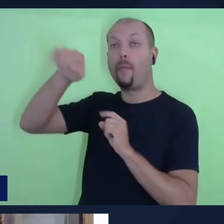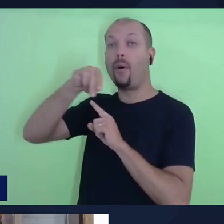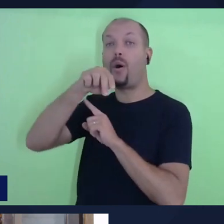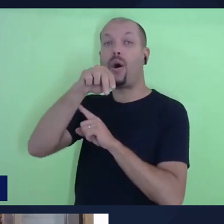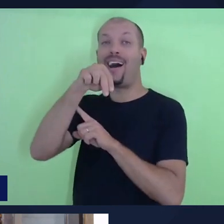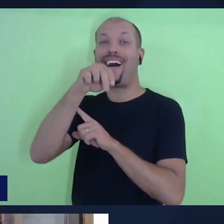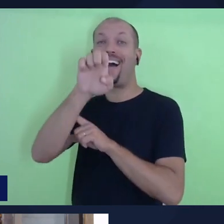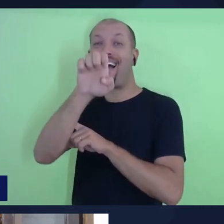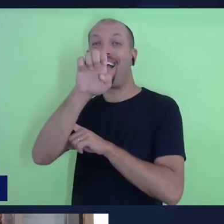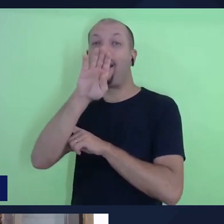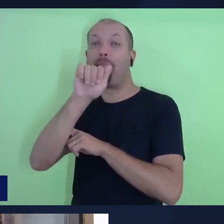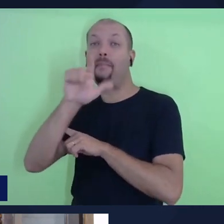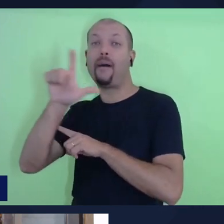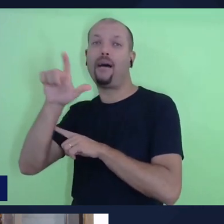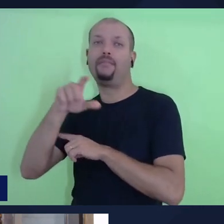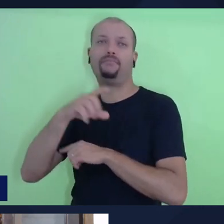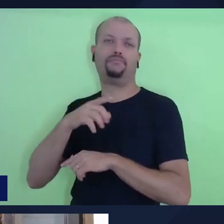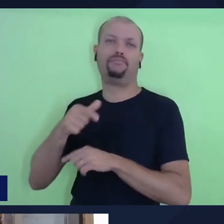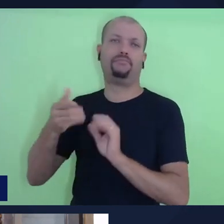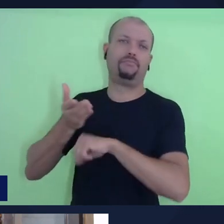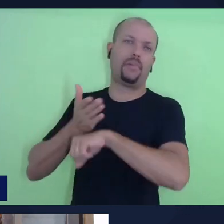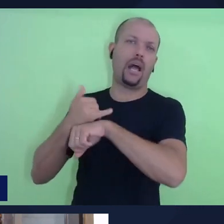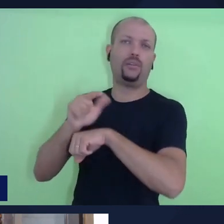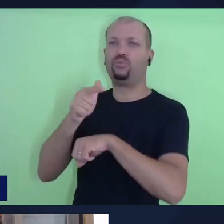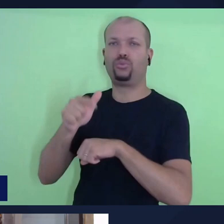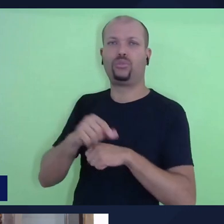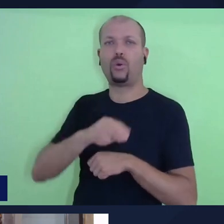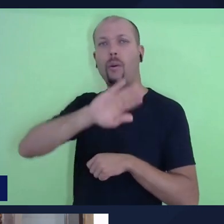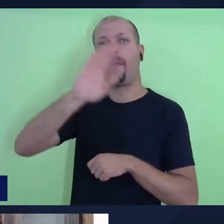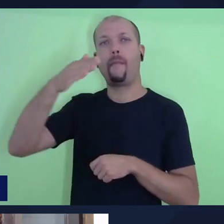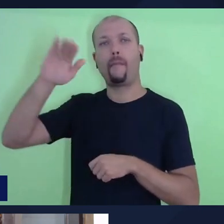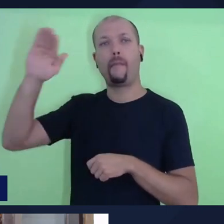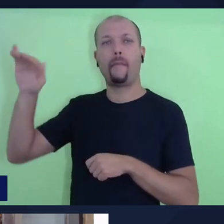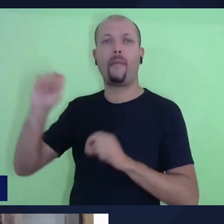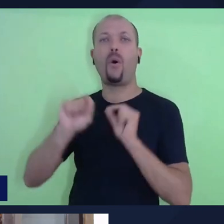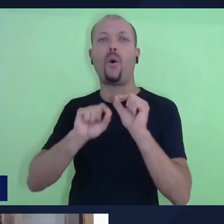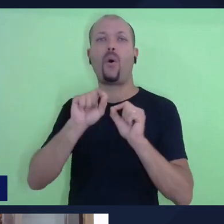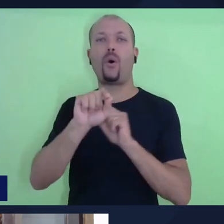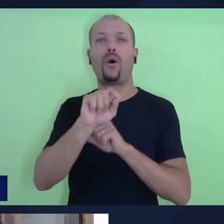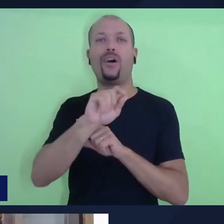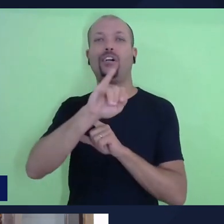Pentateuco Samaritano não tá o Monte Ebal, tá no Monte Gerizim.